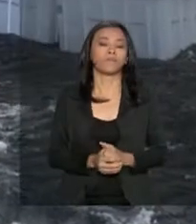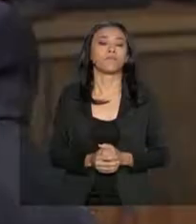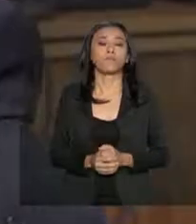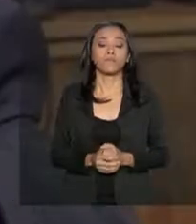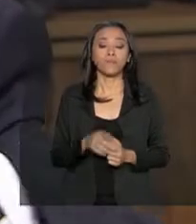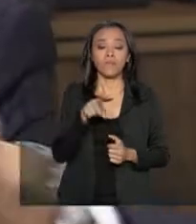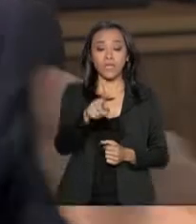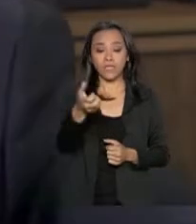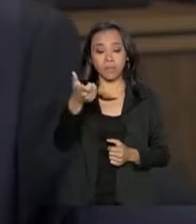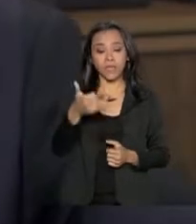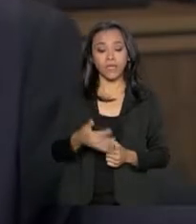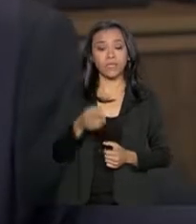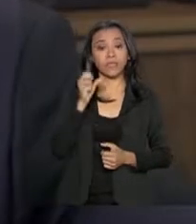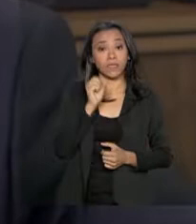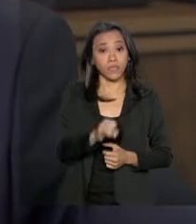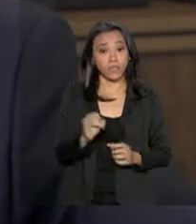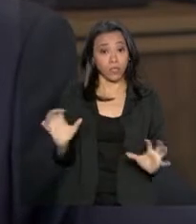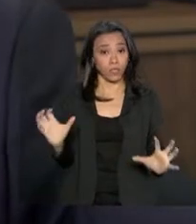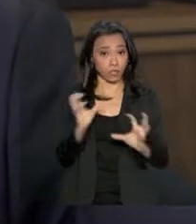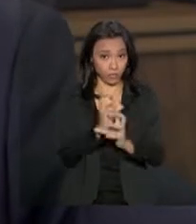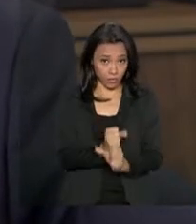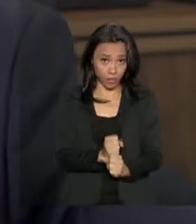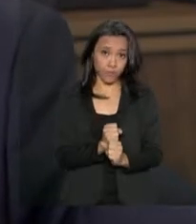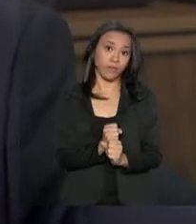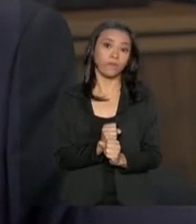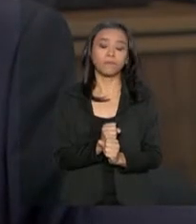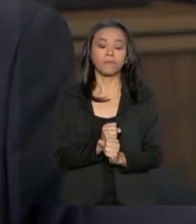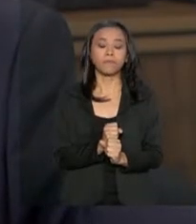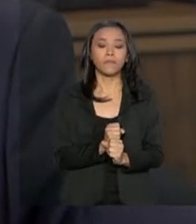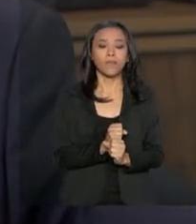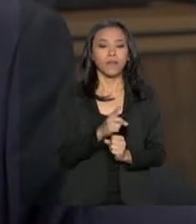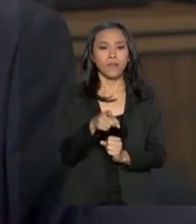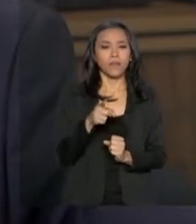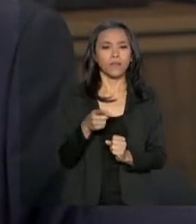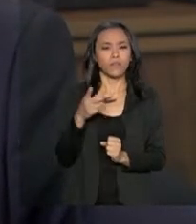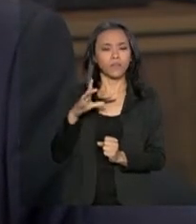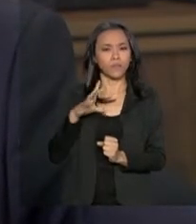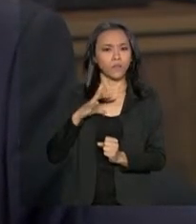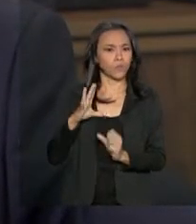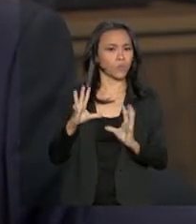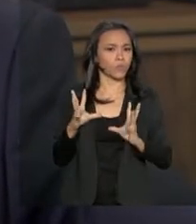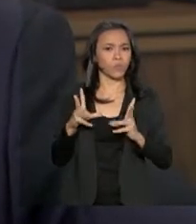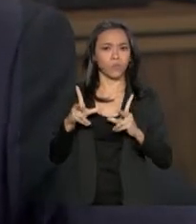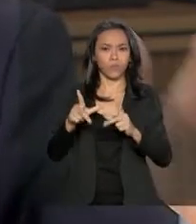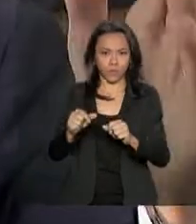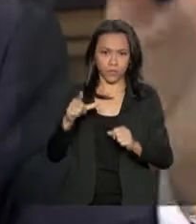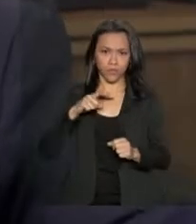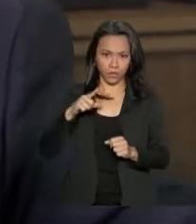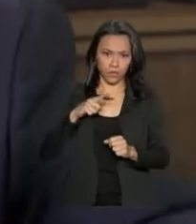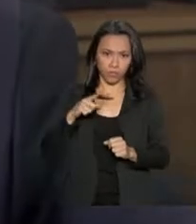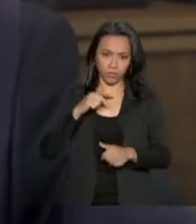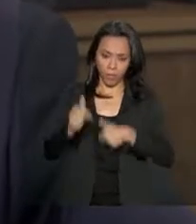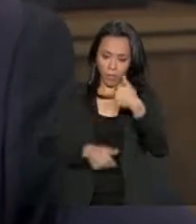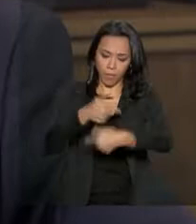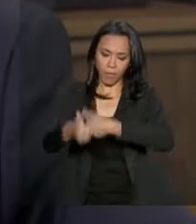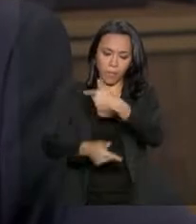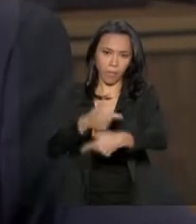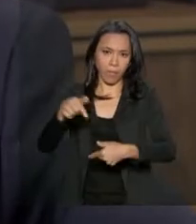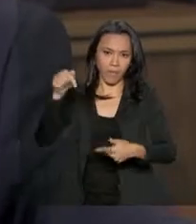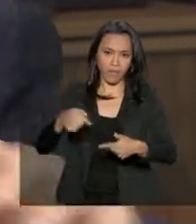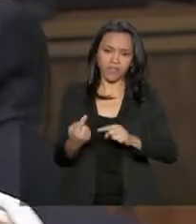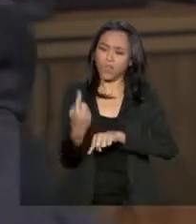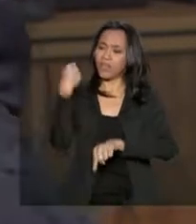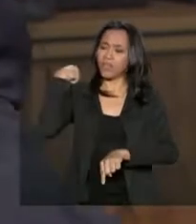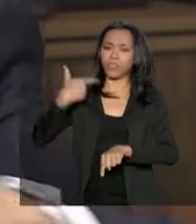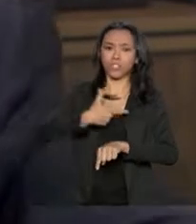somarmos os recursos que nós temos colocado na Antártica, a partir do edital de 2013,